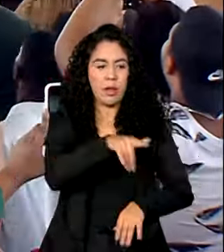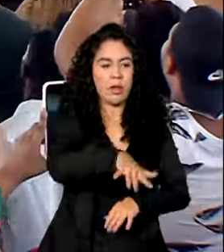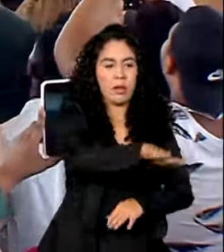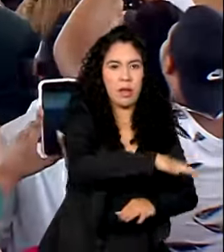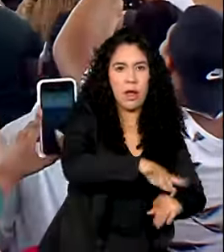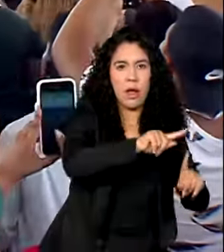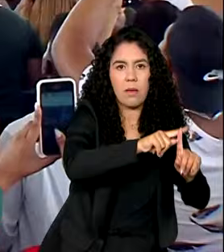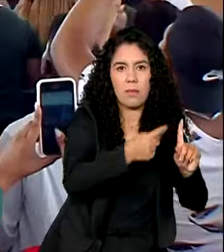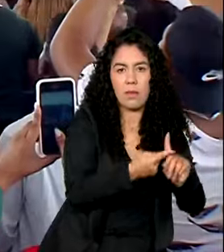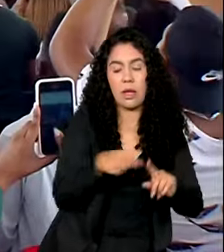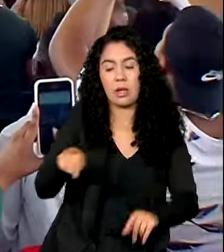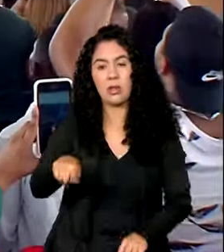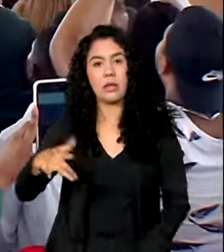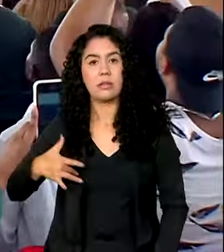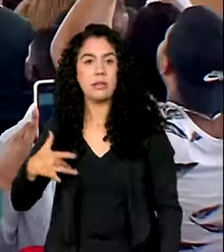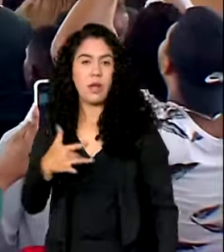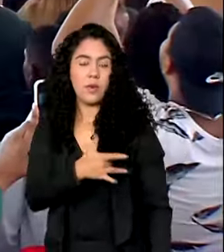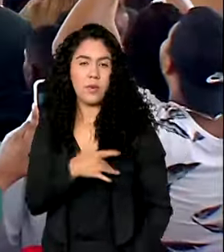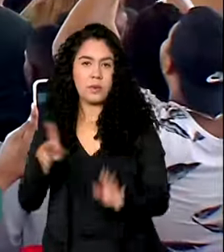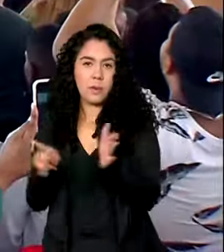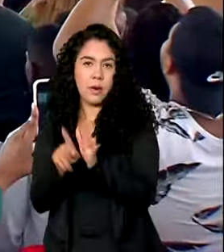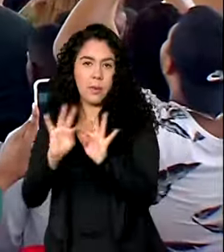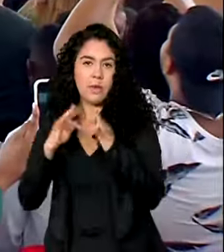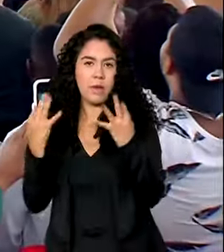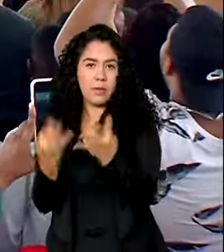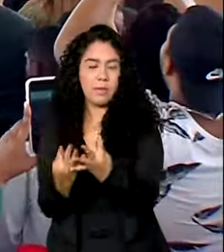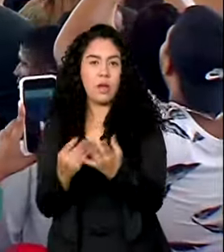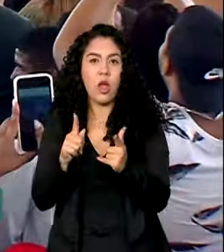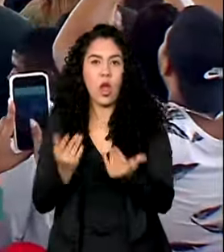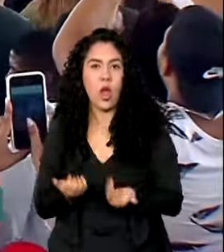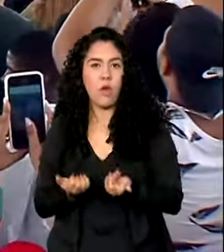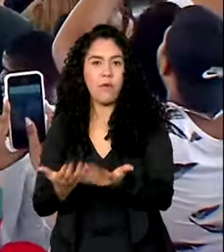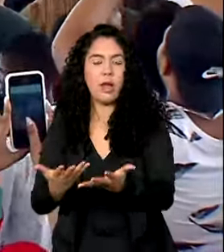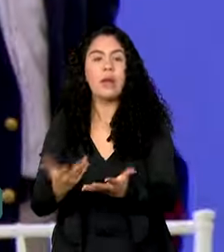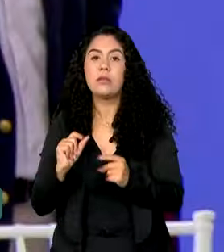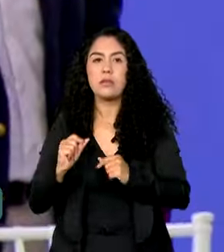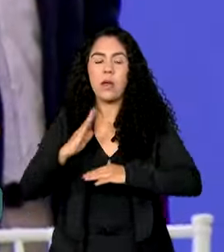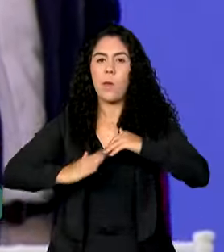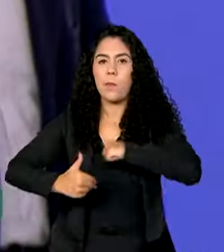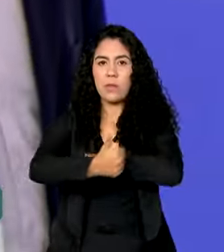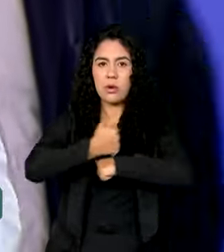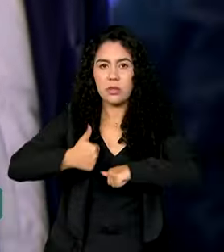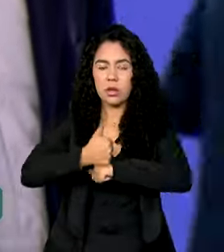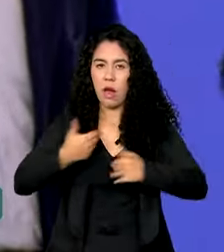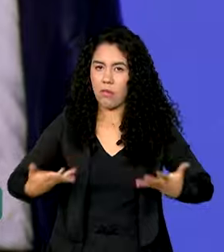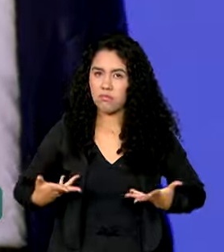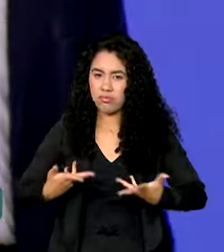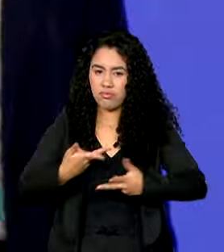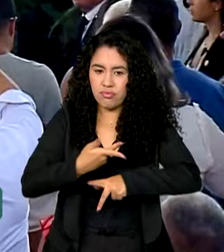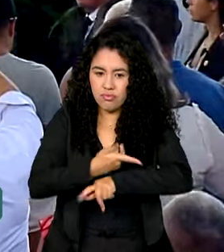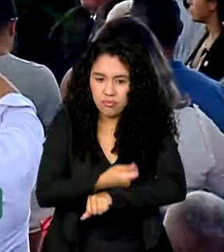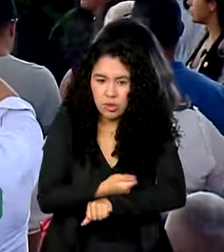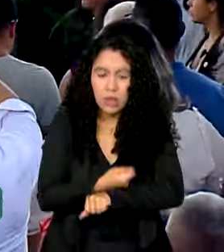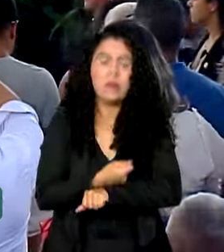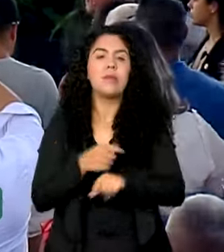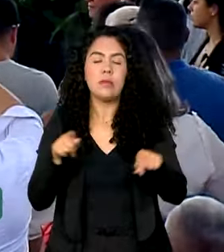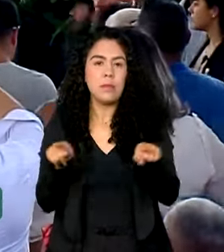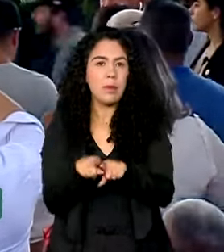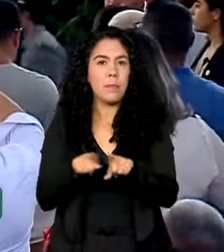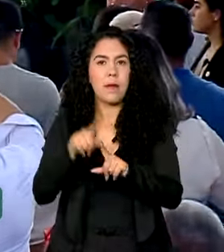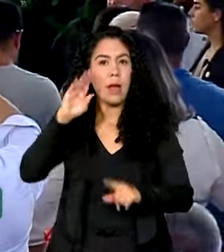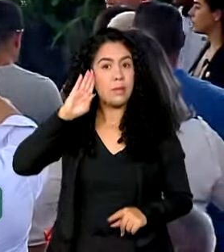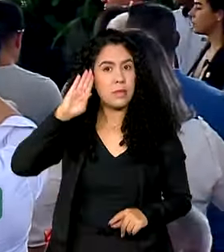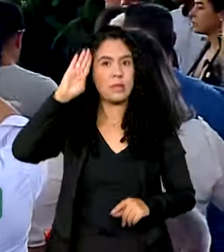e a saúde da família, que inclui qualificação das equipes de saúde da família, a principal